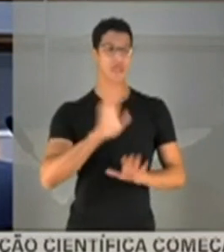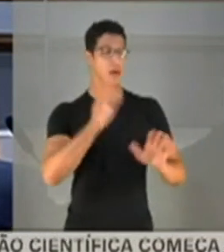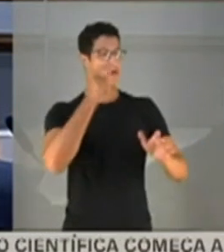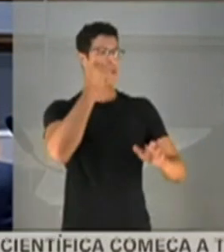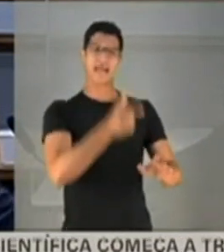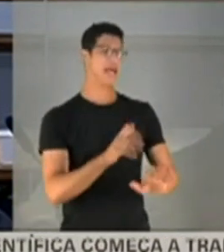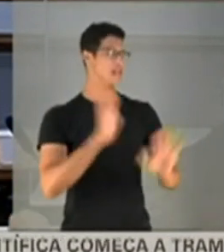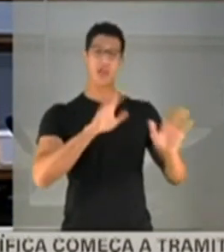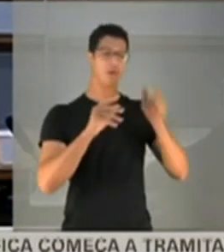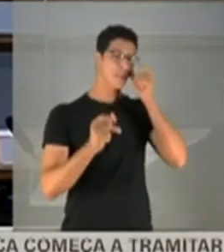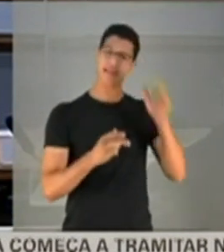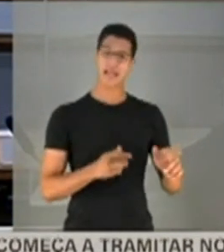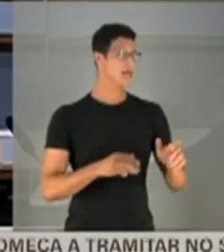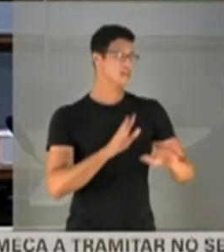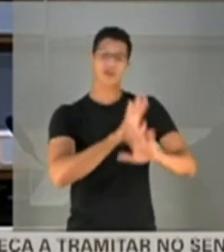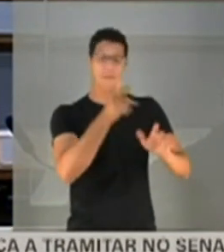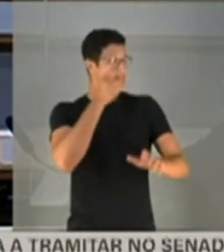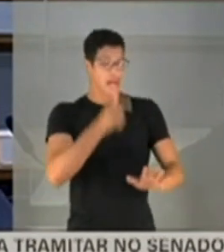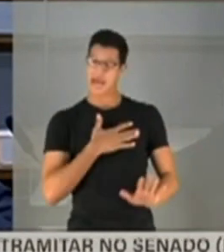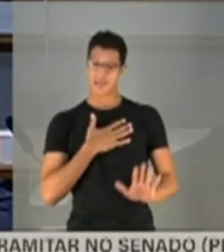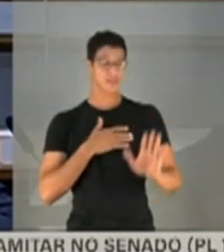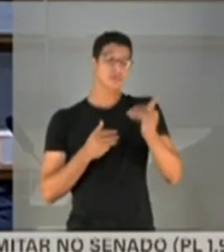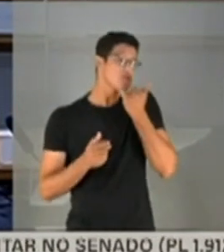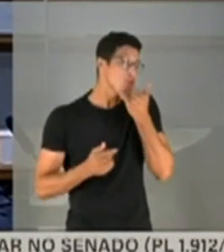interessa. Você explica para o Brasil.